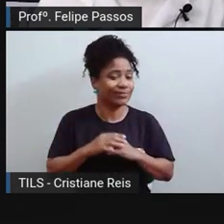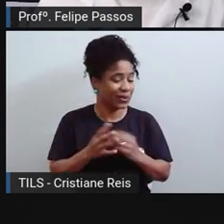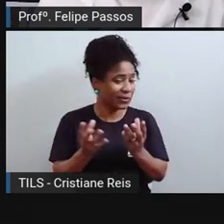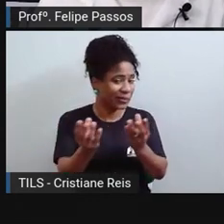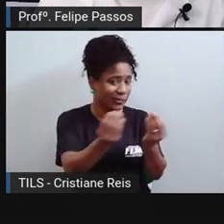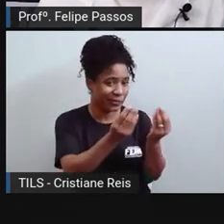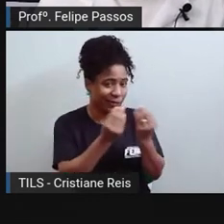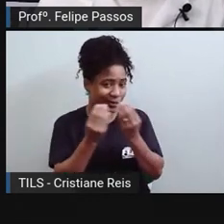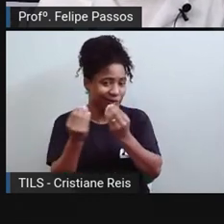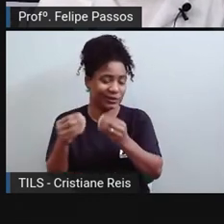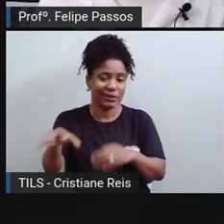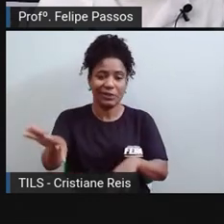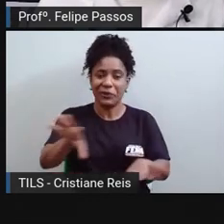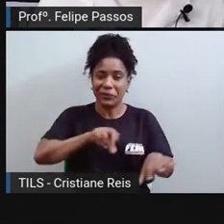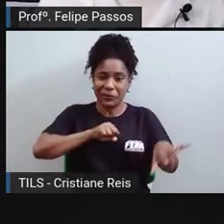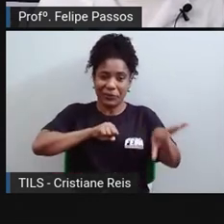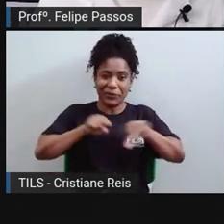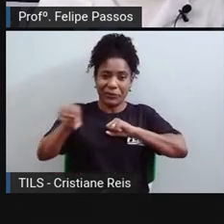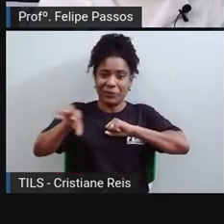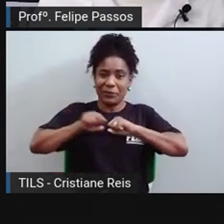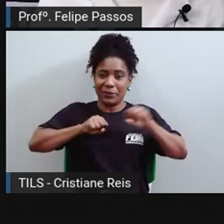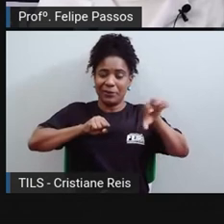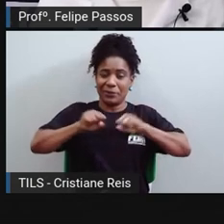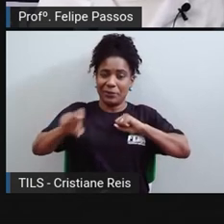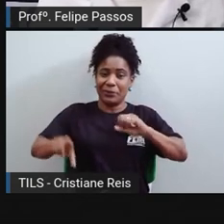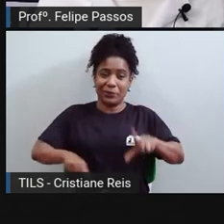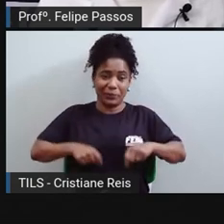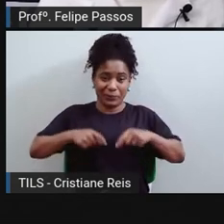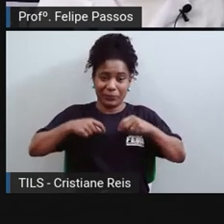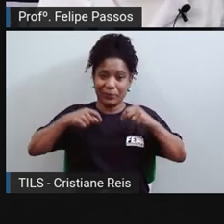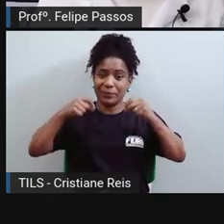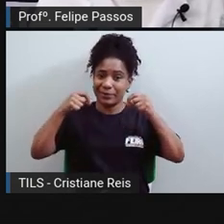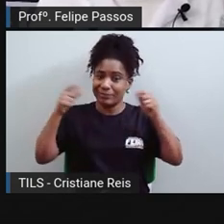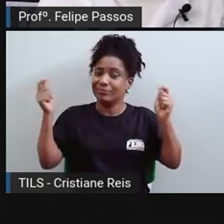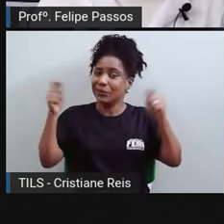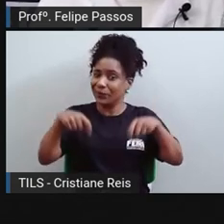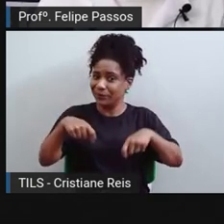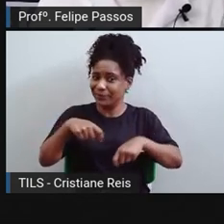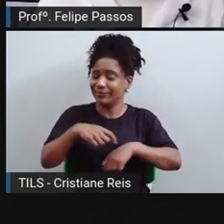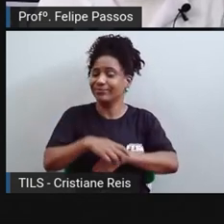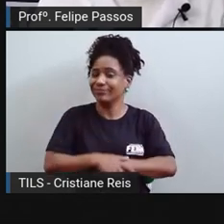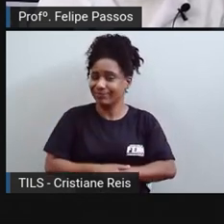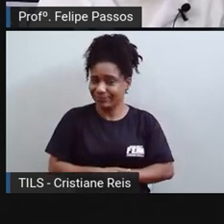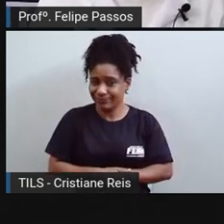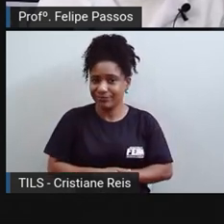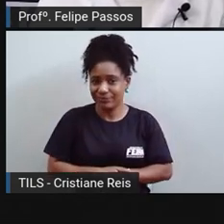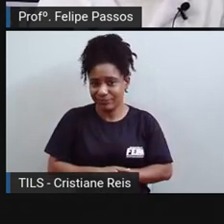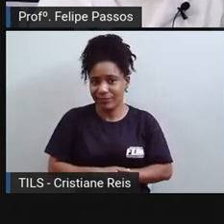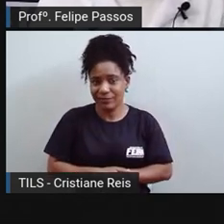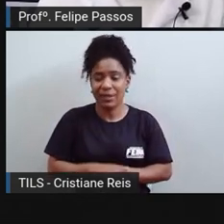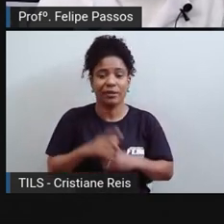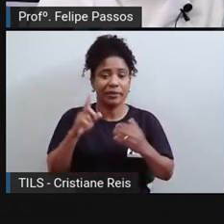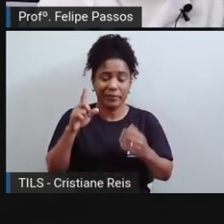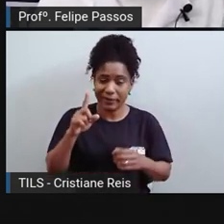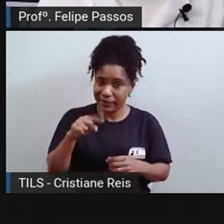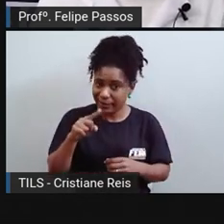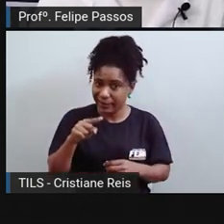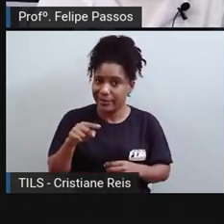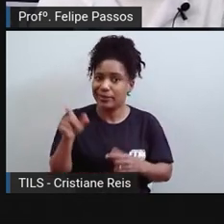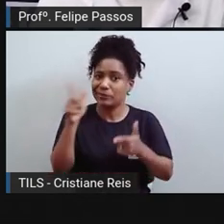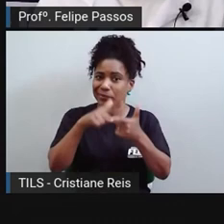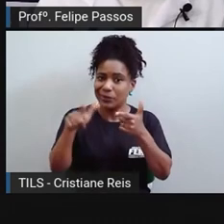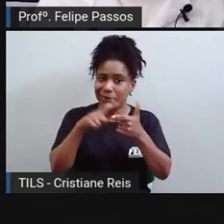afetadas diretamente ou indiretamente. Então, assim, é polêmico, são energias